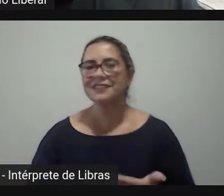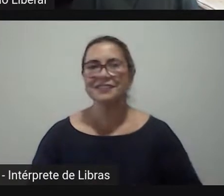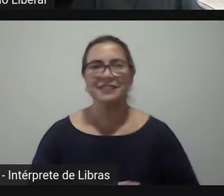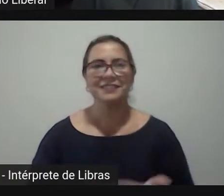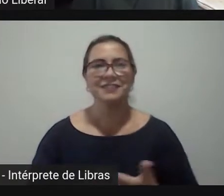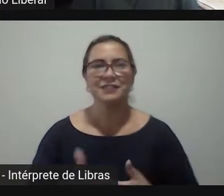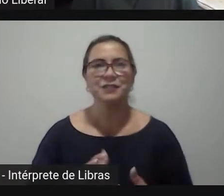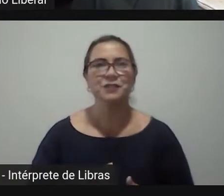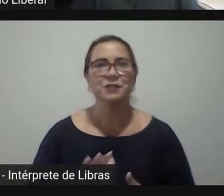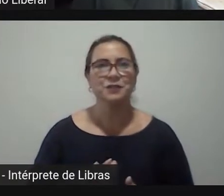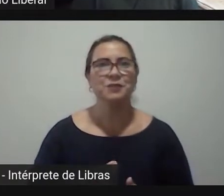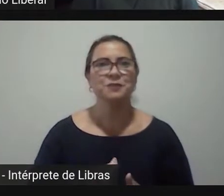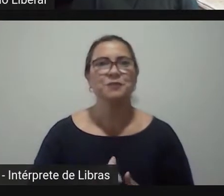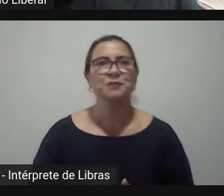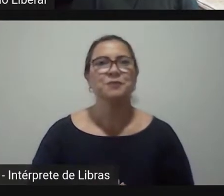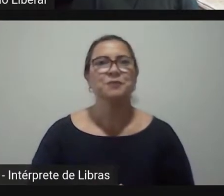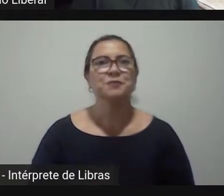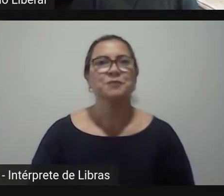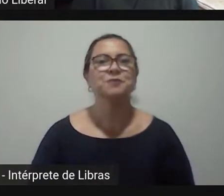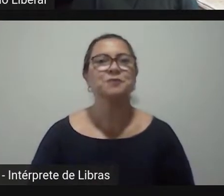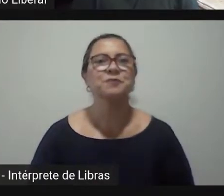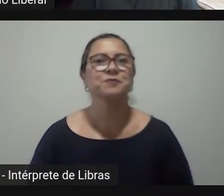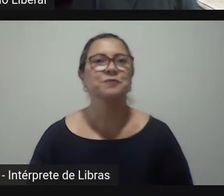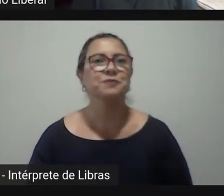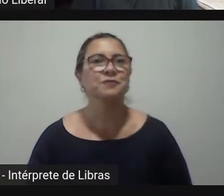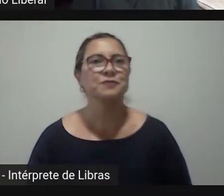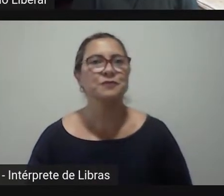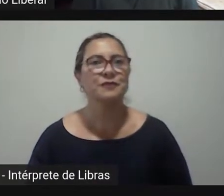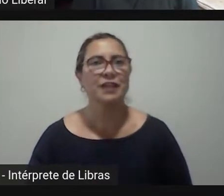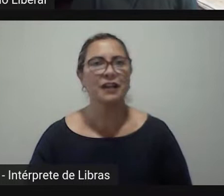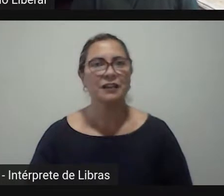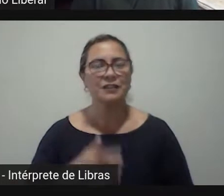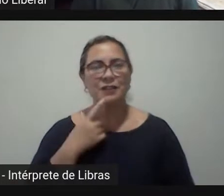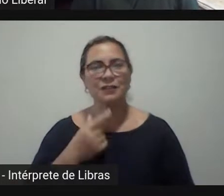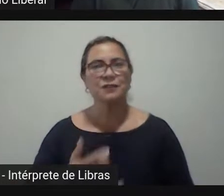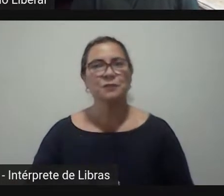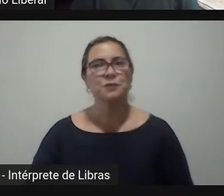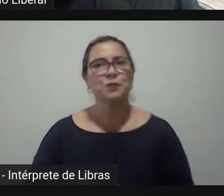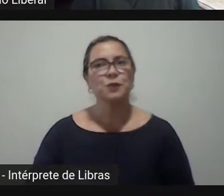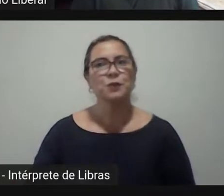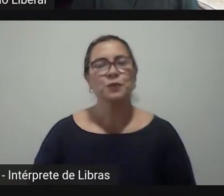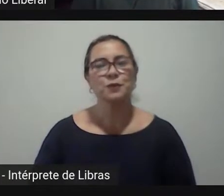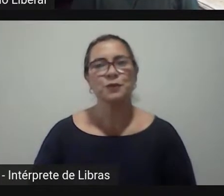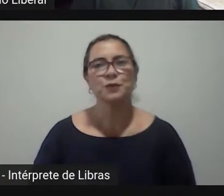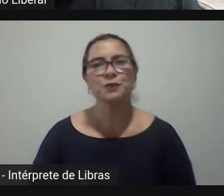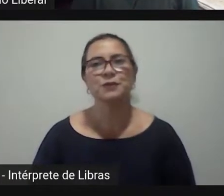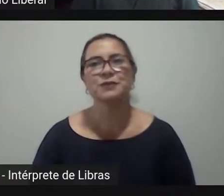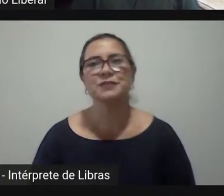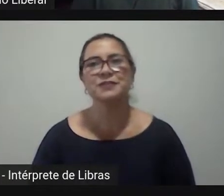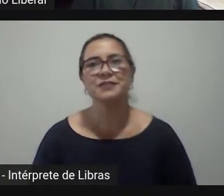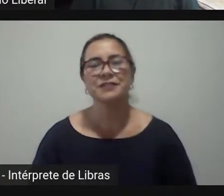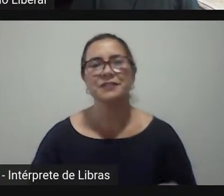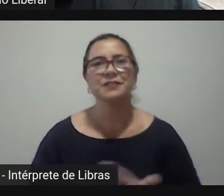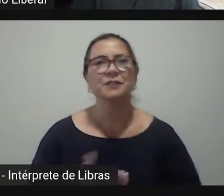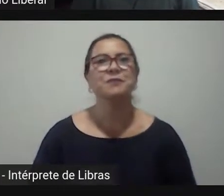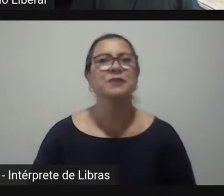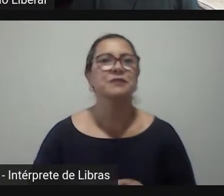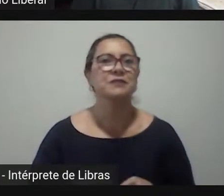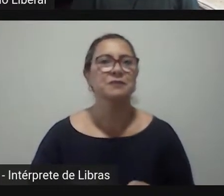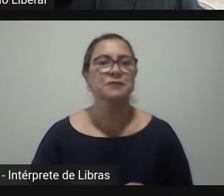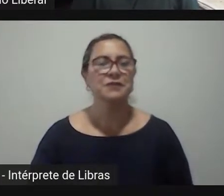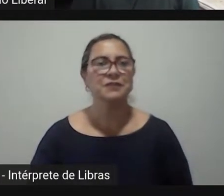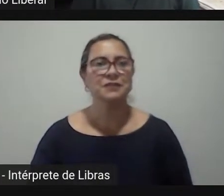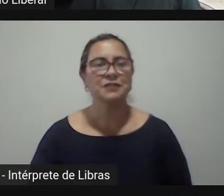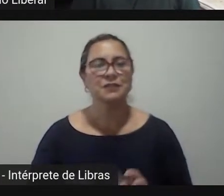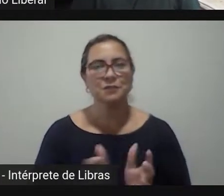antes de iniciarmos essa mesa e os debates e tudo que vai decorrer a partir de agora, eu preciso dar alguns pequenos